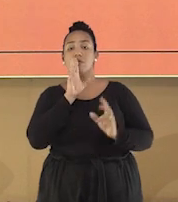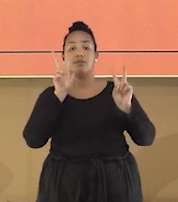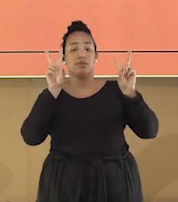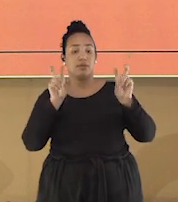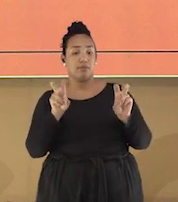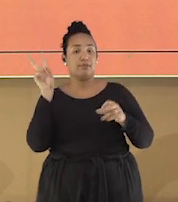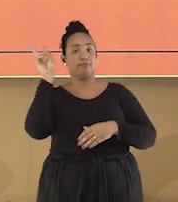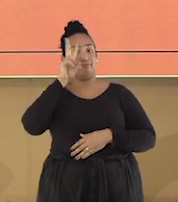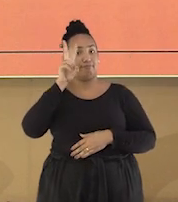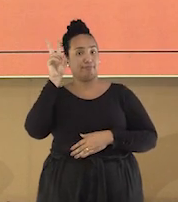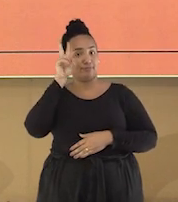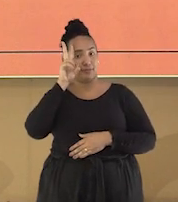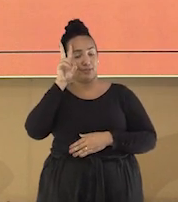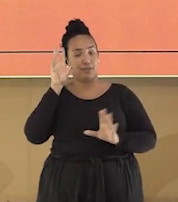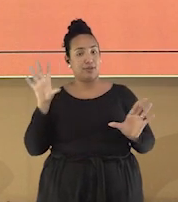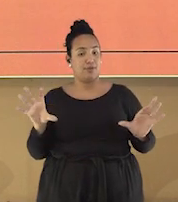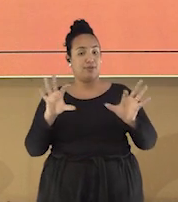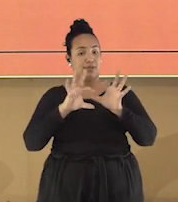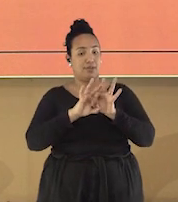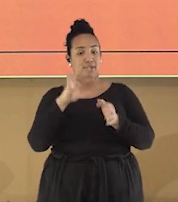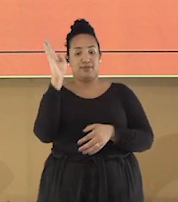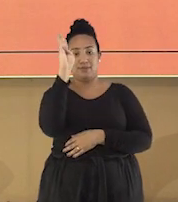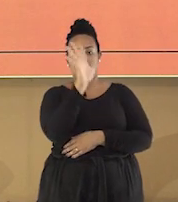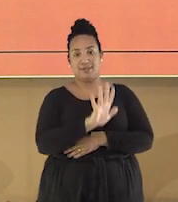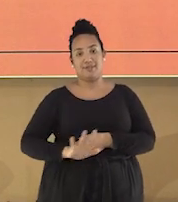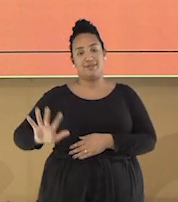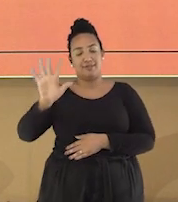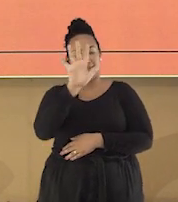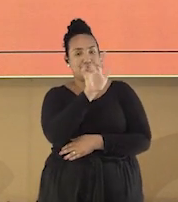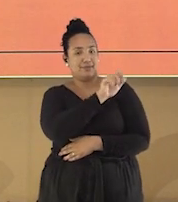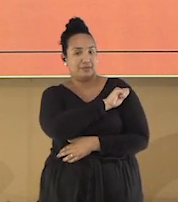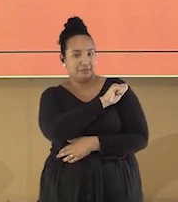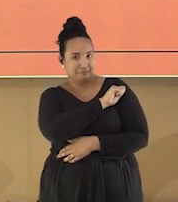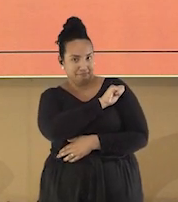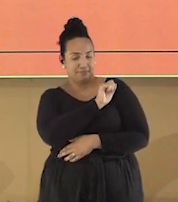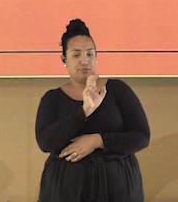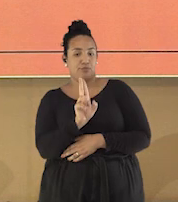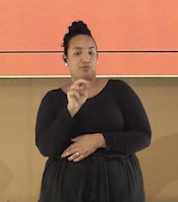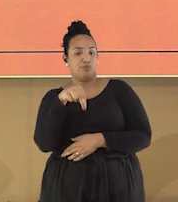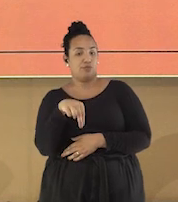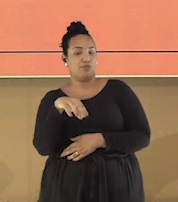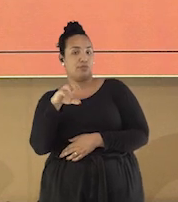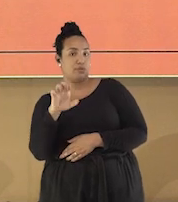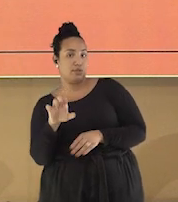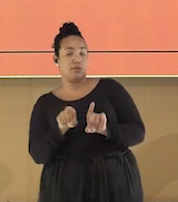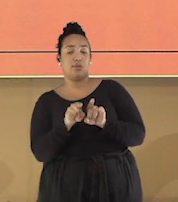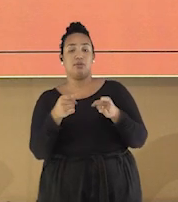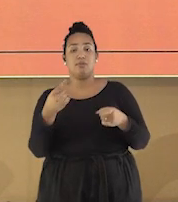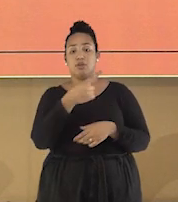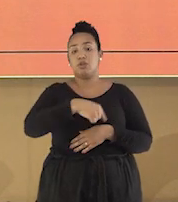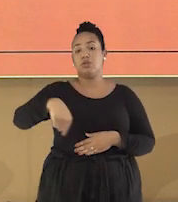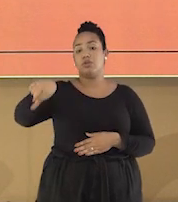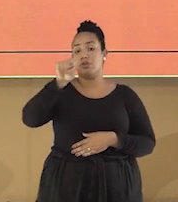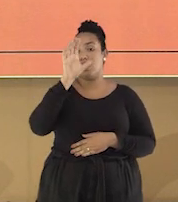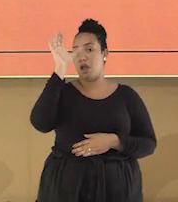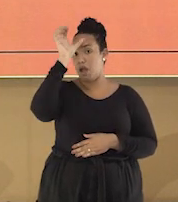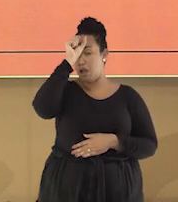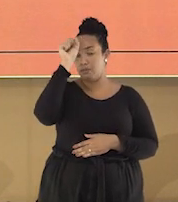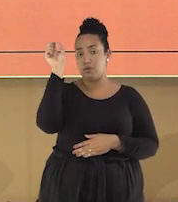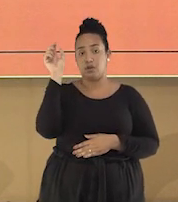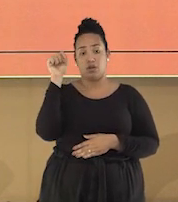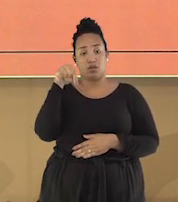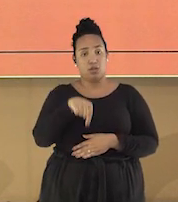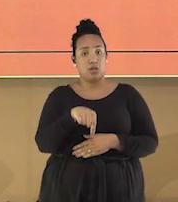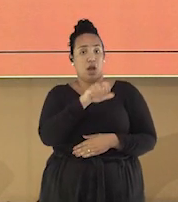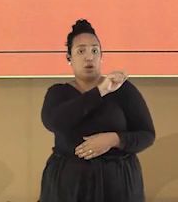a história da União Nacional dos Estudantes, a UNE, e vimos que os estudantes do Brasil sempre estiveram ligados a movimentos